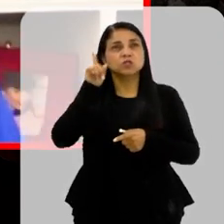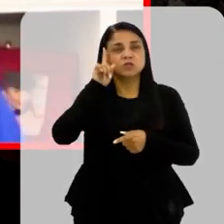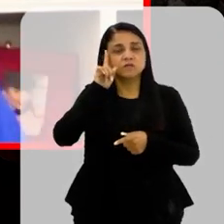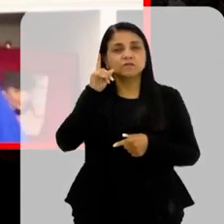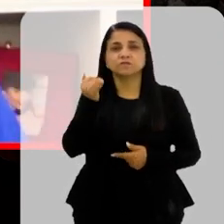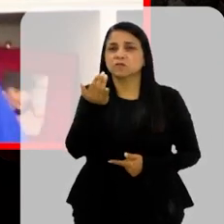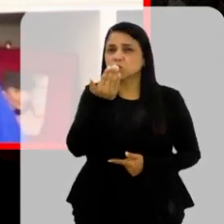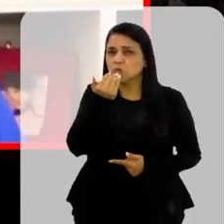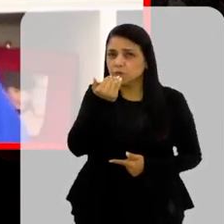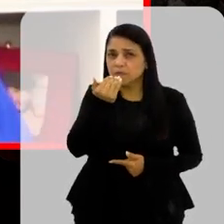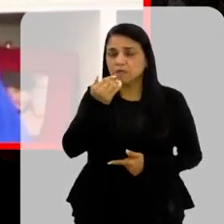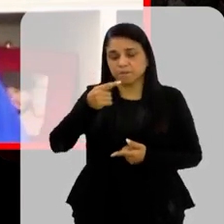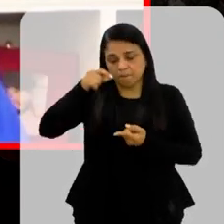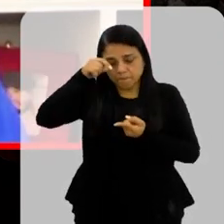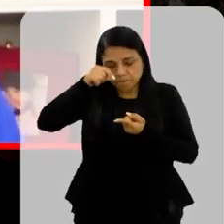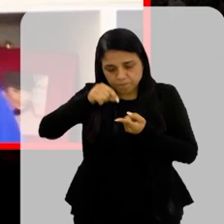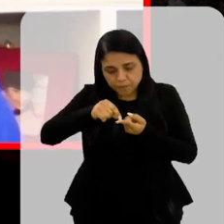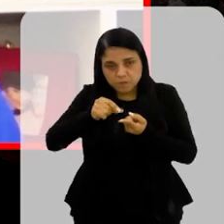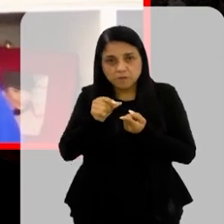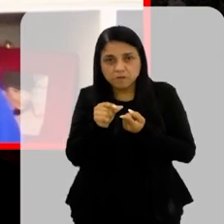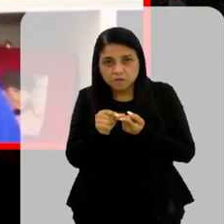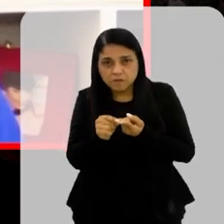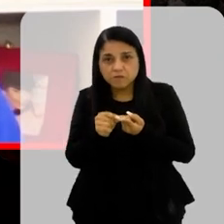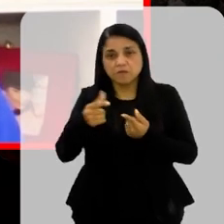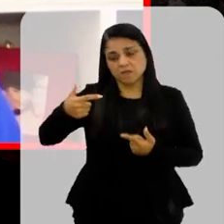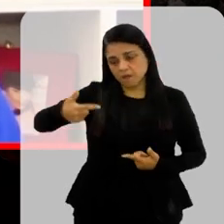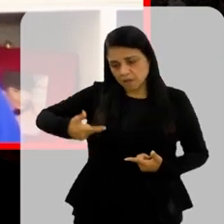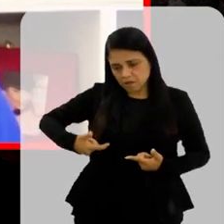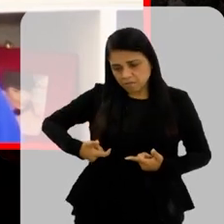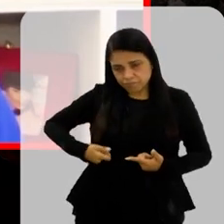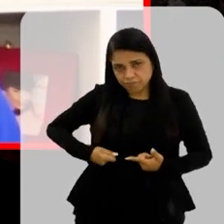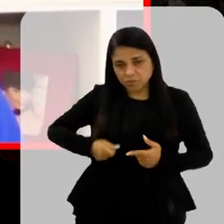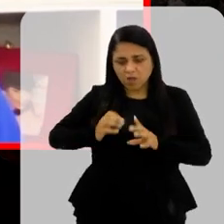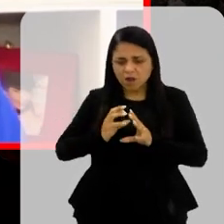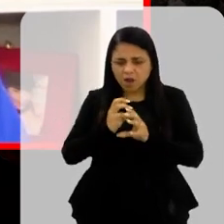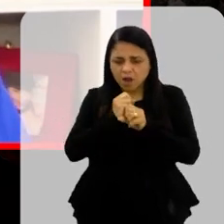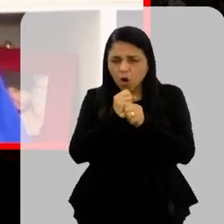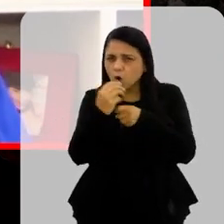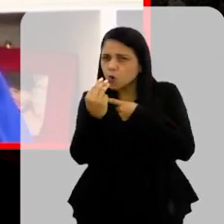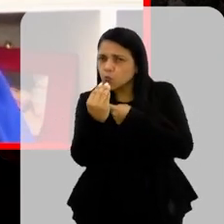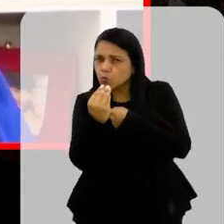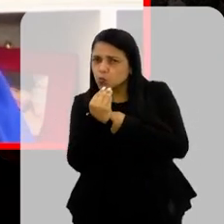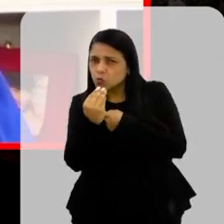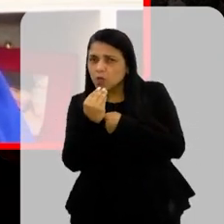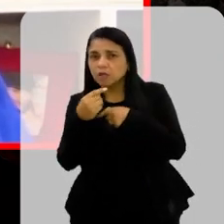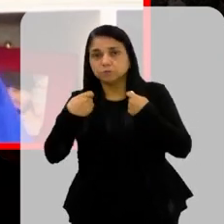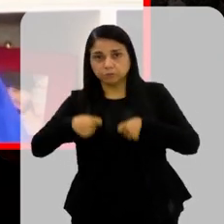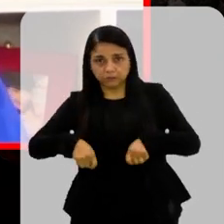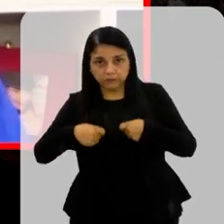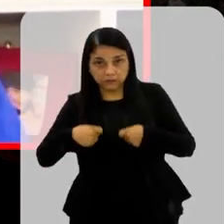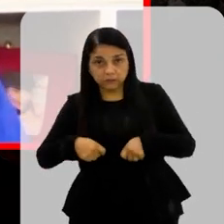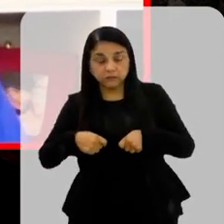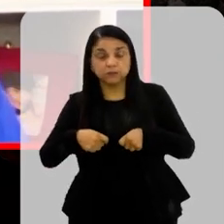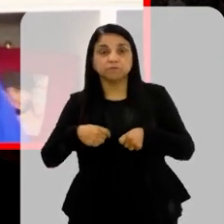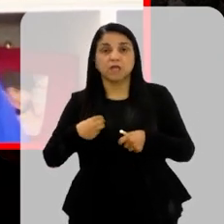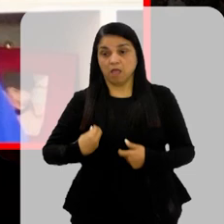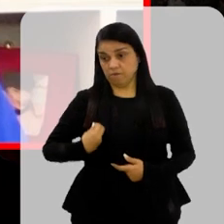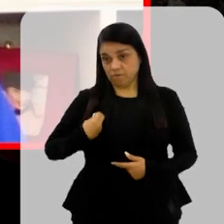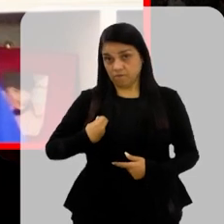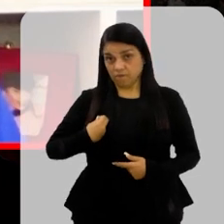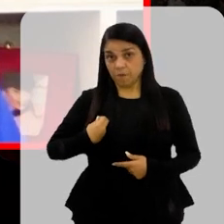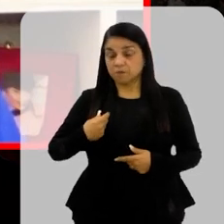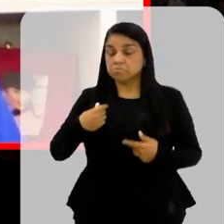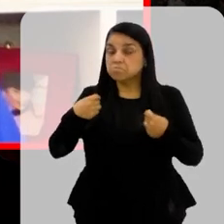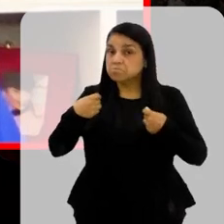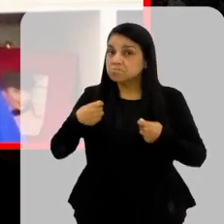medir a glicose no sangue E ela aplicar a insulina através de um cálculo cuidadoso Ela fica viva, mas ela não consegue evitar as complicações